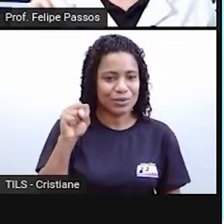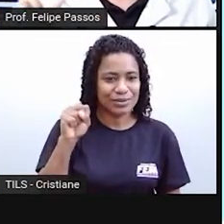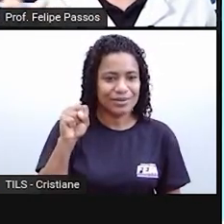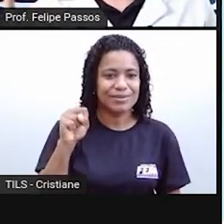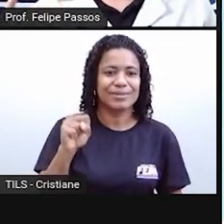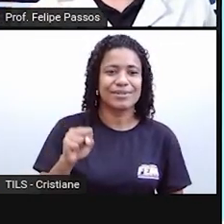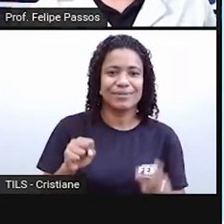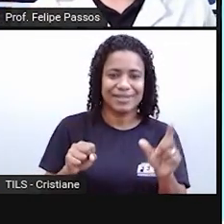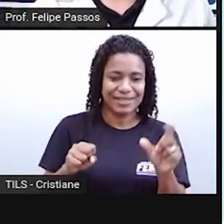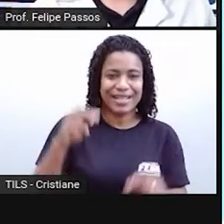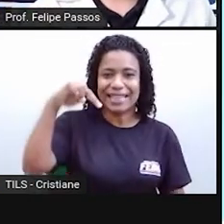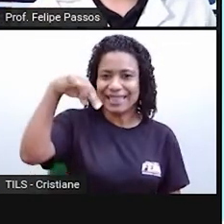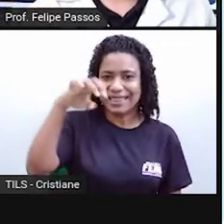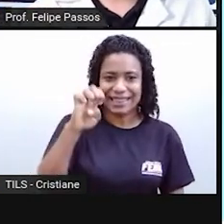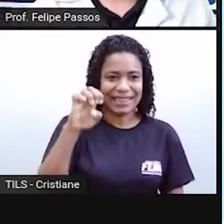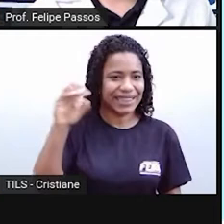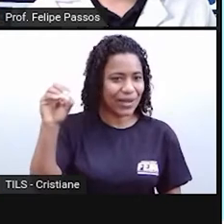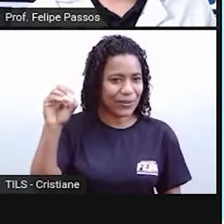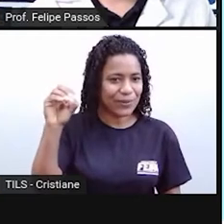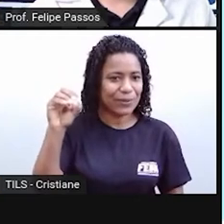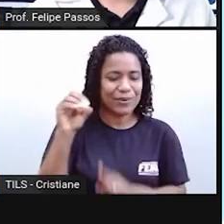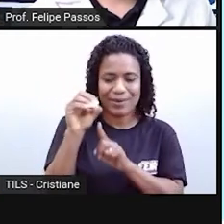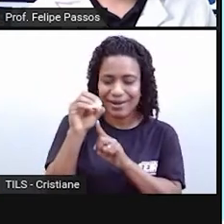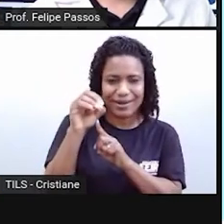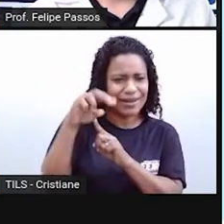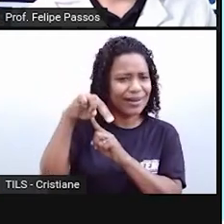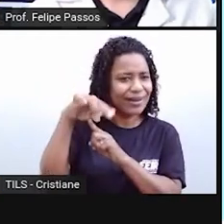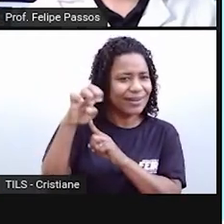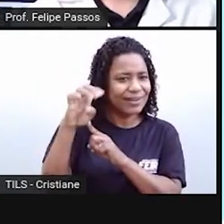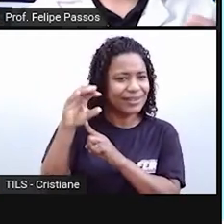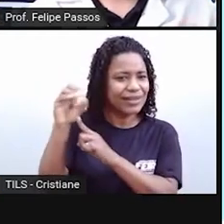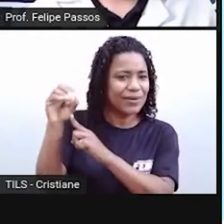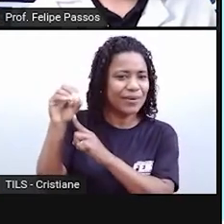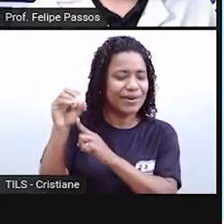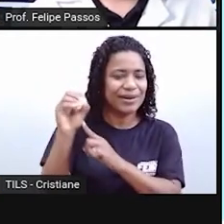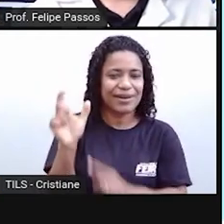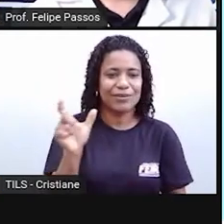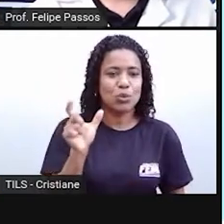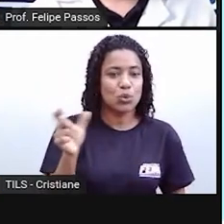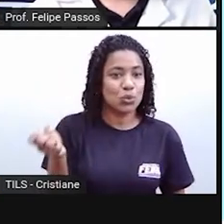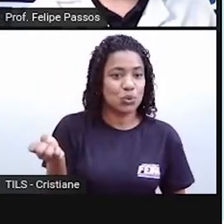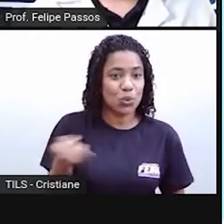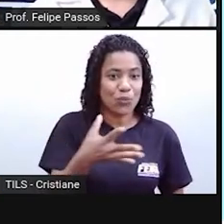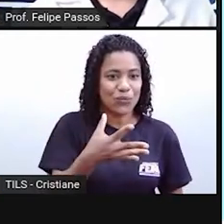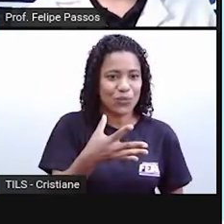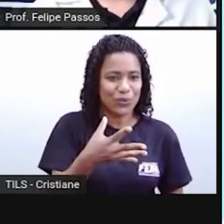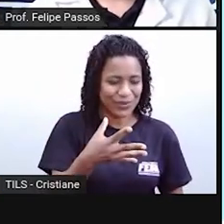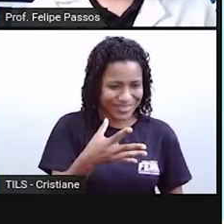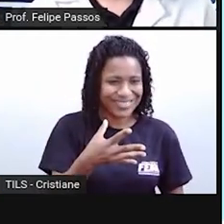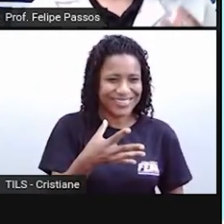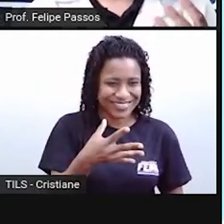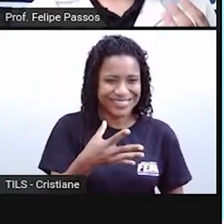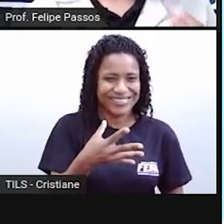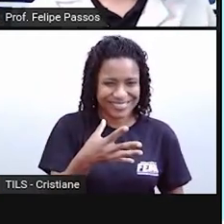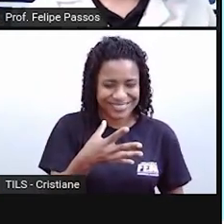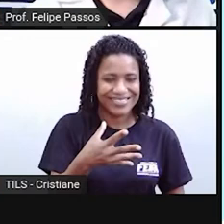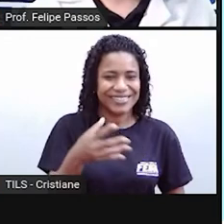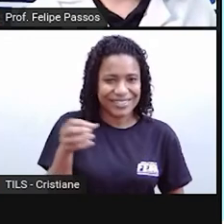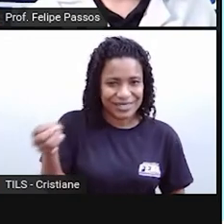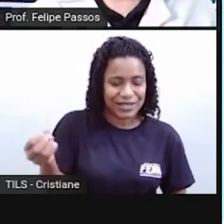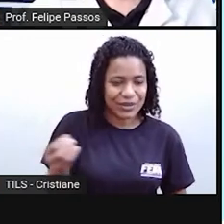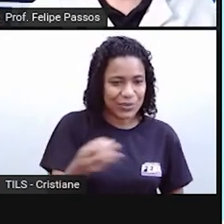começa com neo, com esse prefixo aqui, n-e-o, significa que é algo novo, algo que foi